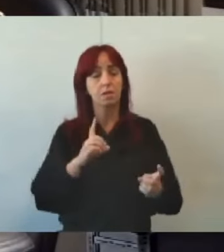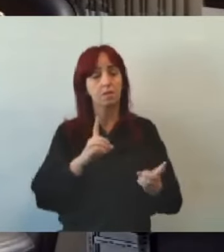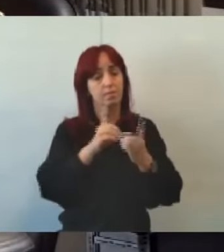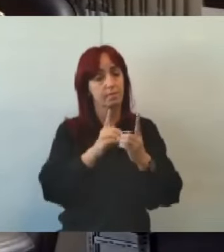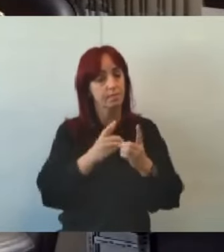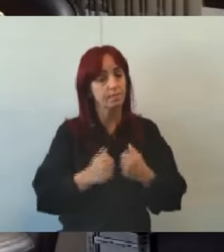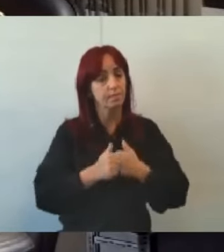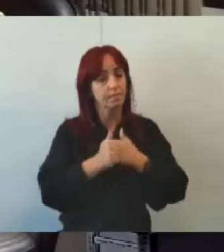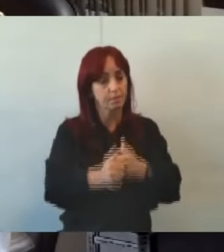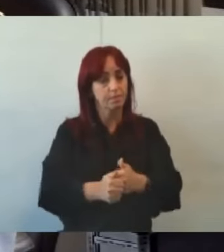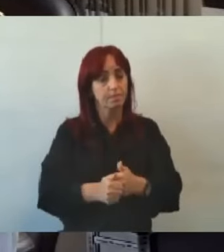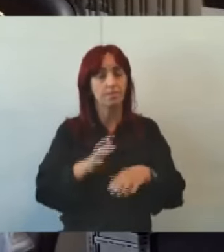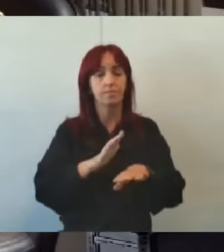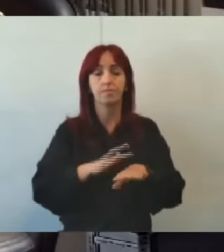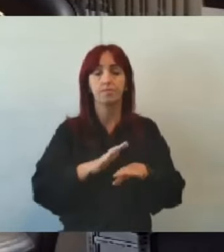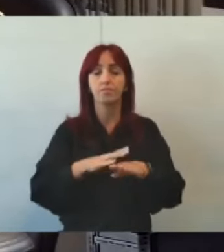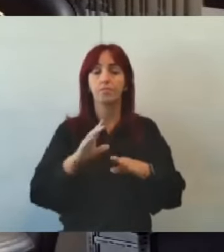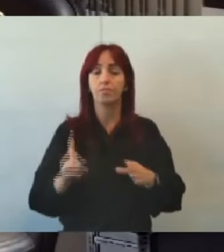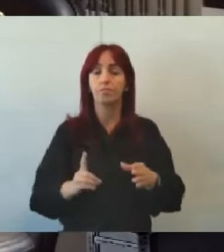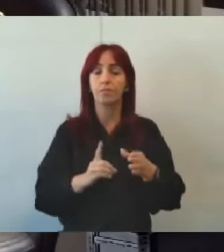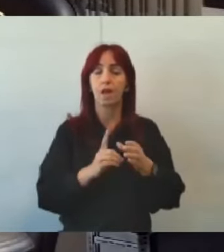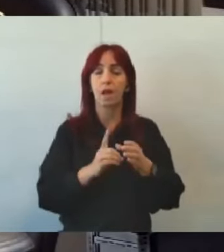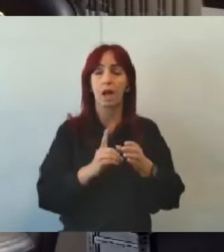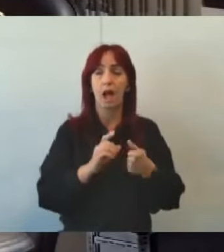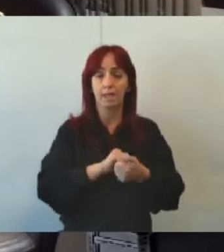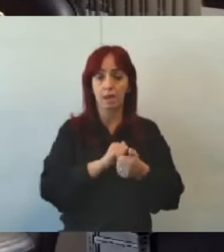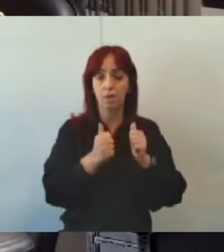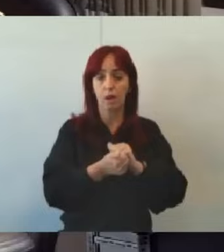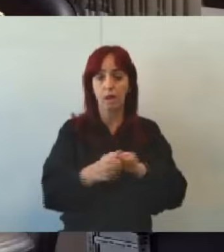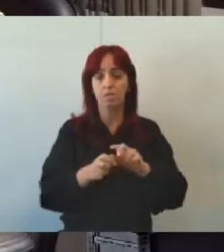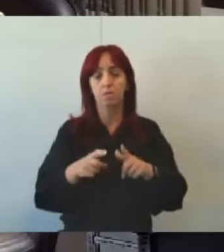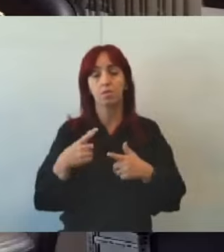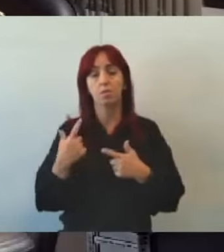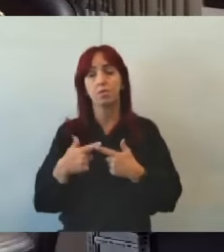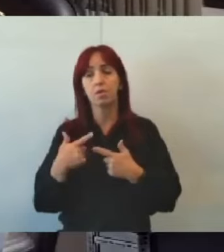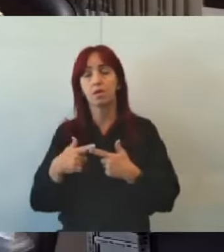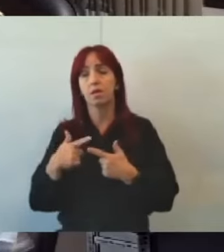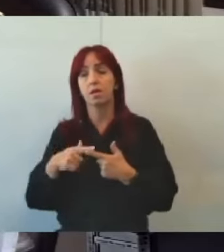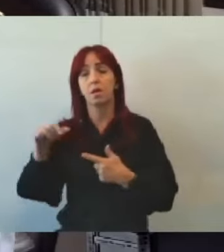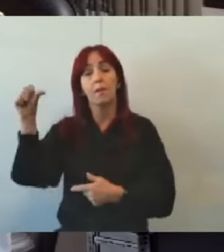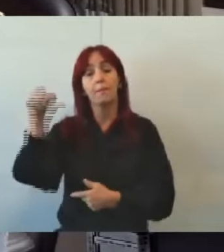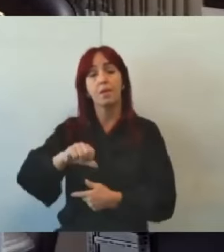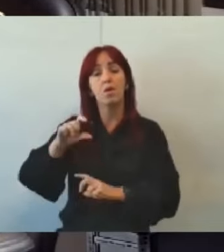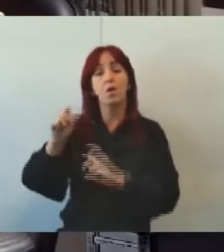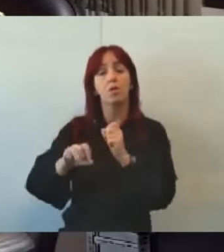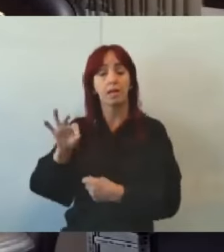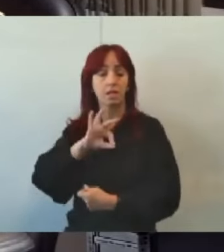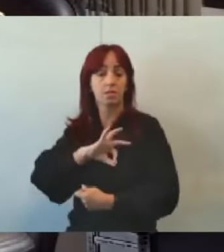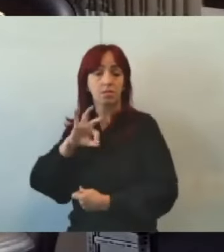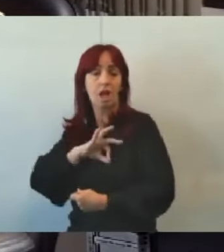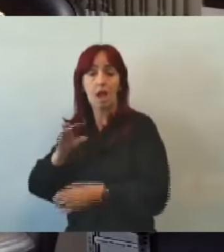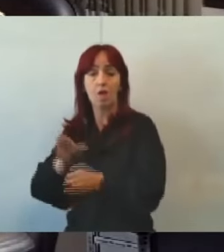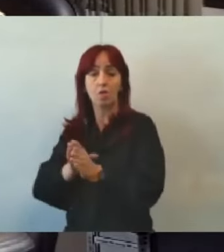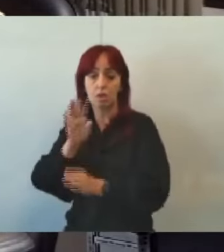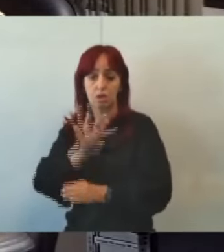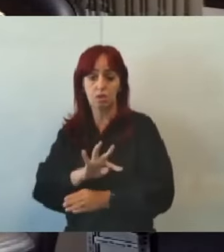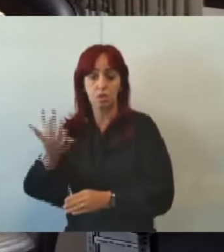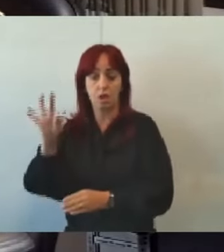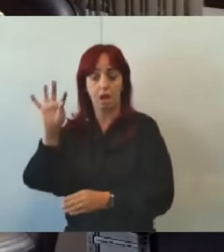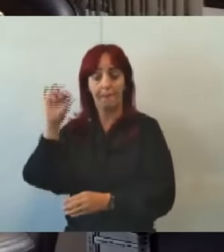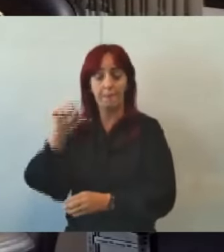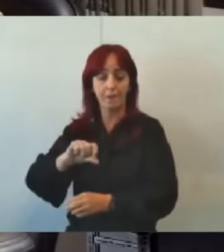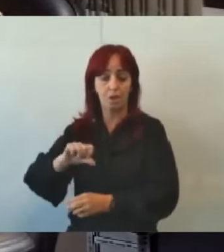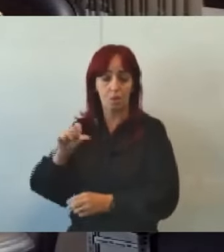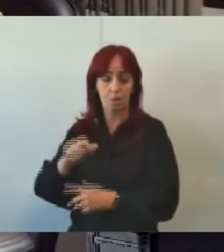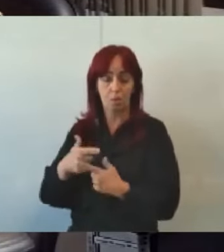adequado. Sem contar, gente, que também um dos piores aqui é a remuneração, uma defasada, que a gente fala que já é